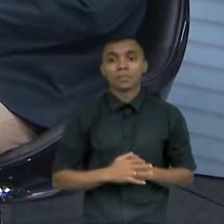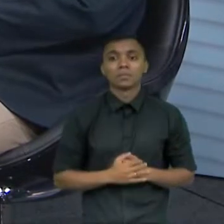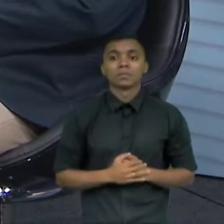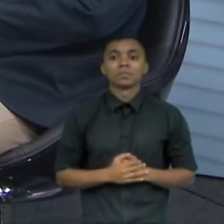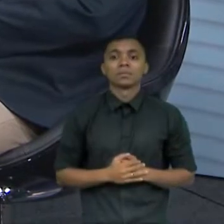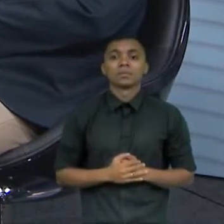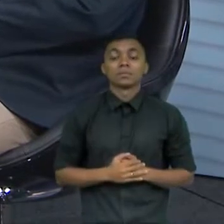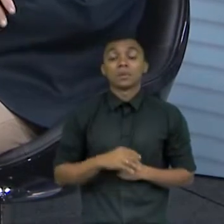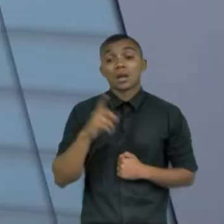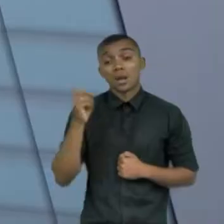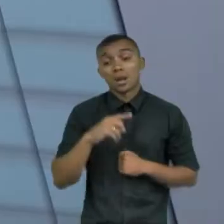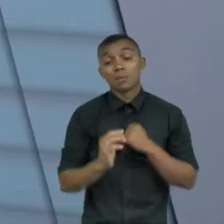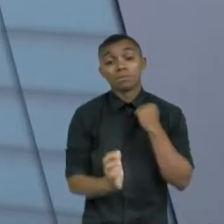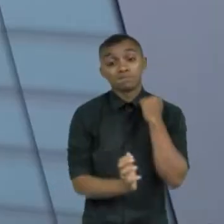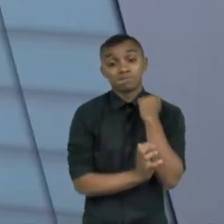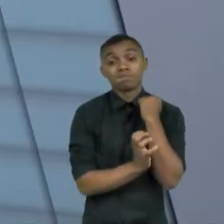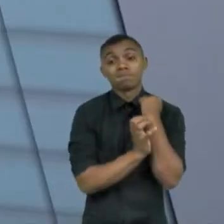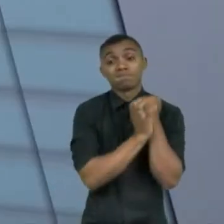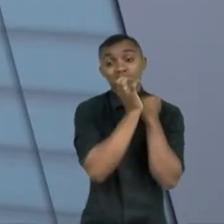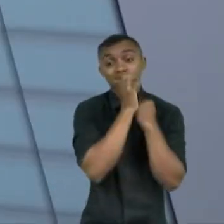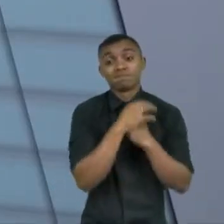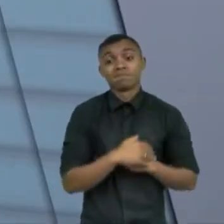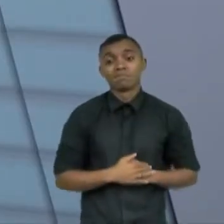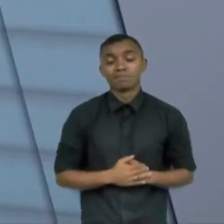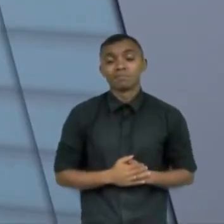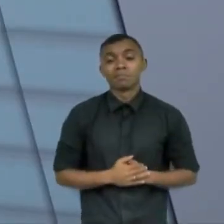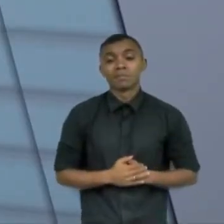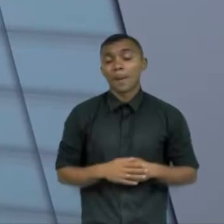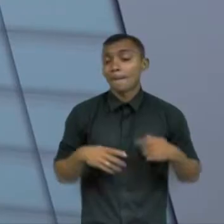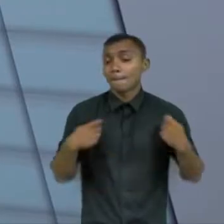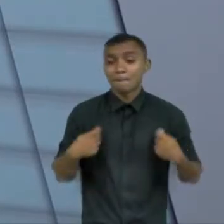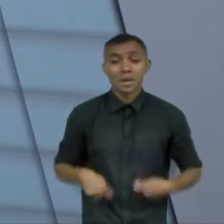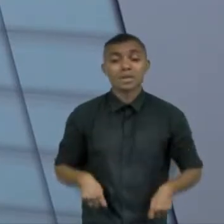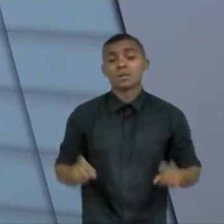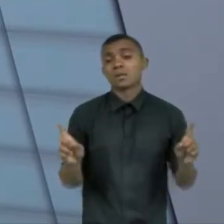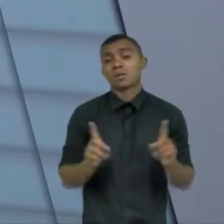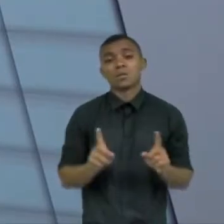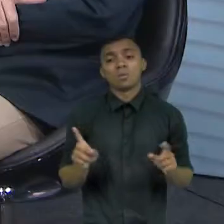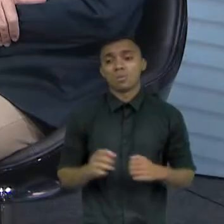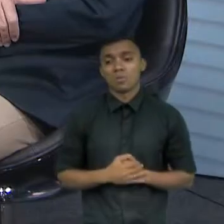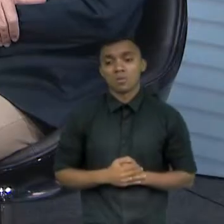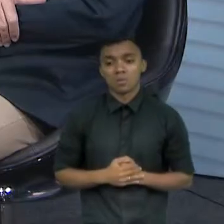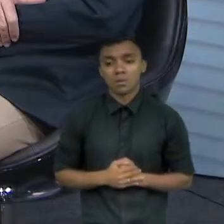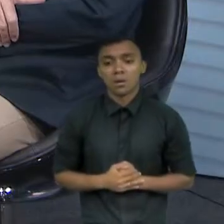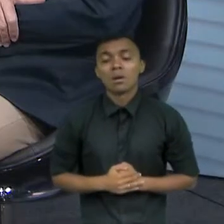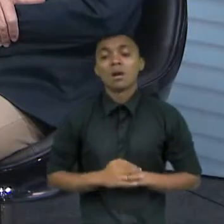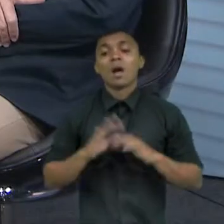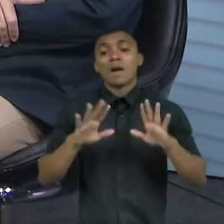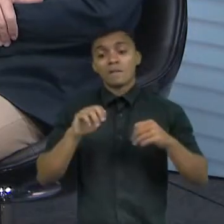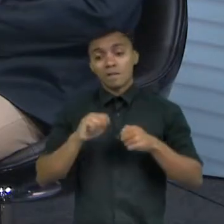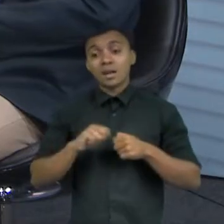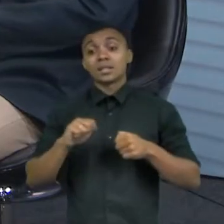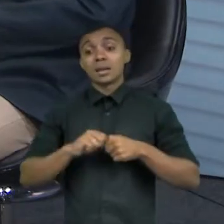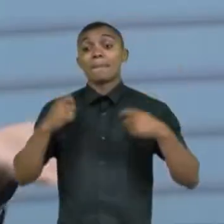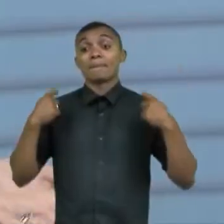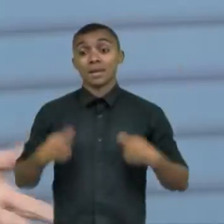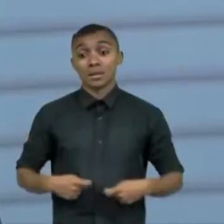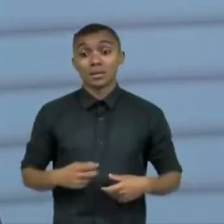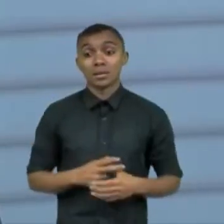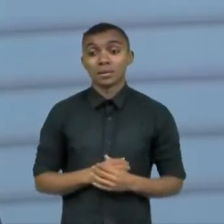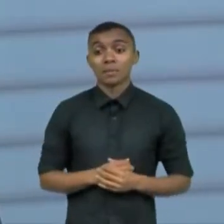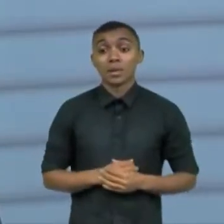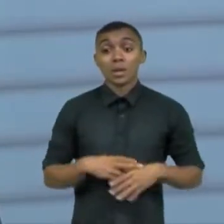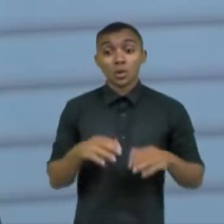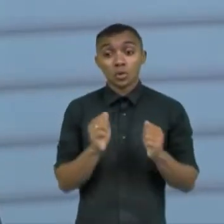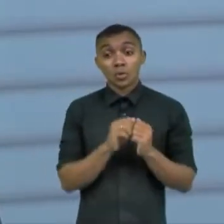tipo de burocracia é desnecessário mas a gente precisa fazer e ainda com o cartão